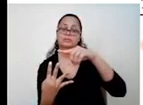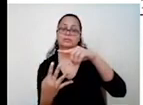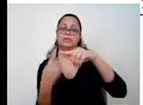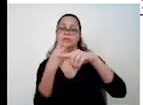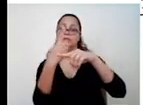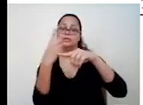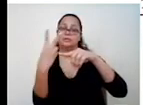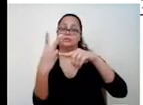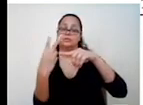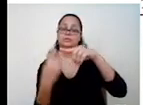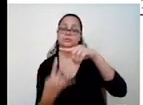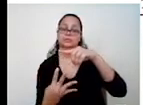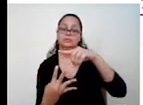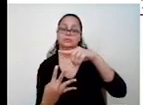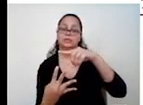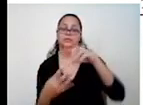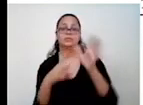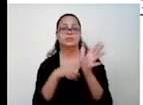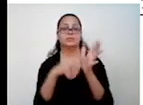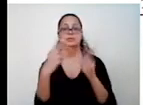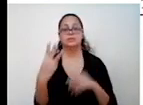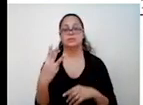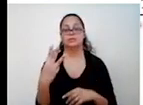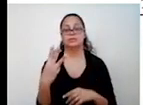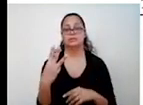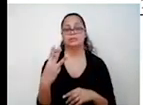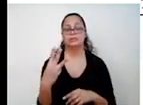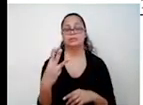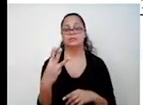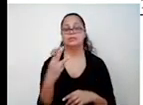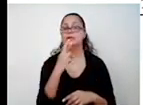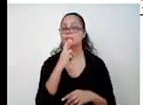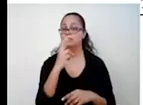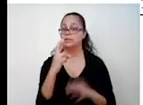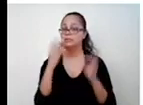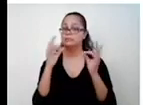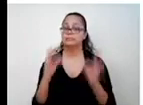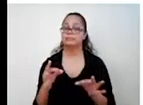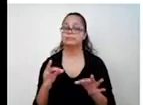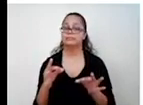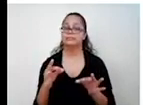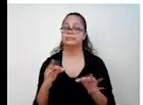12 dividido por 4. Dá 3. Como aqui dá uma resposta exata, eu fiz a pena.